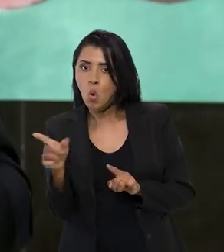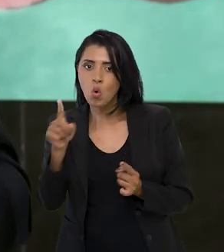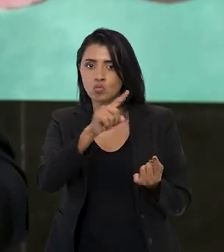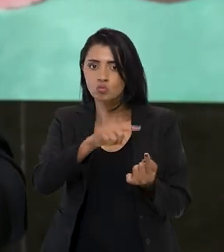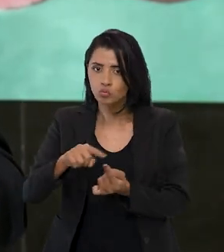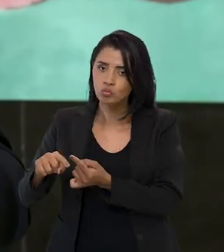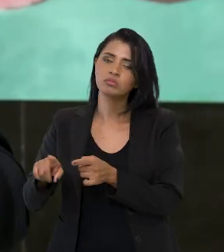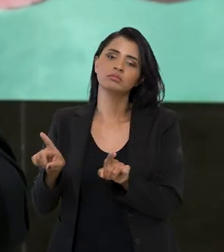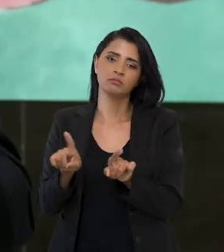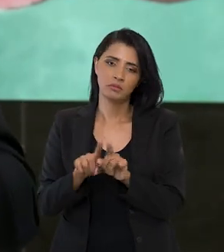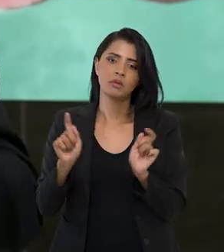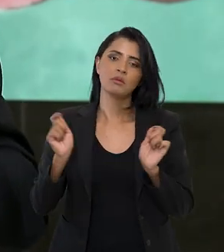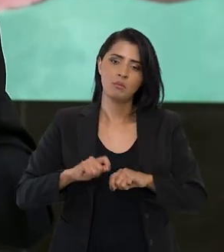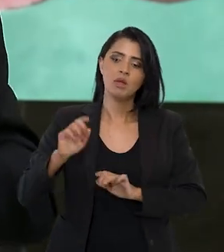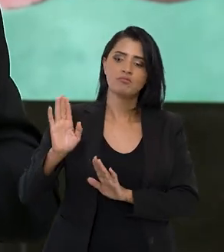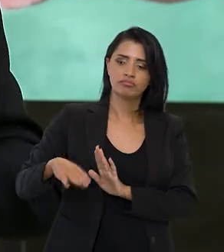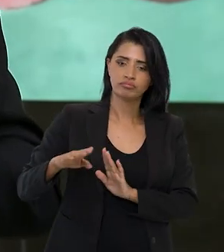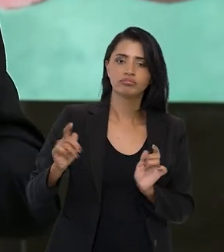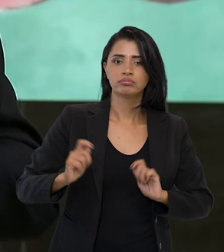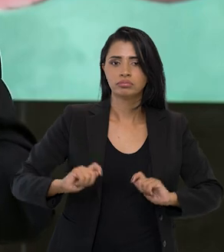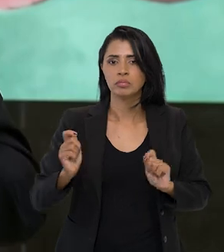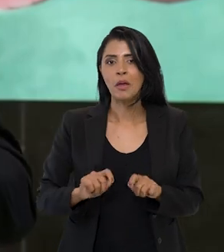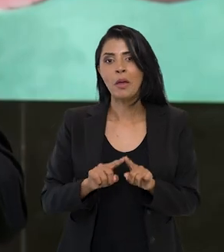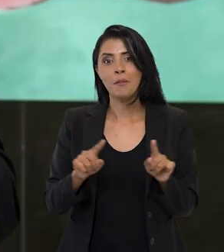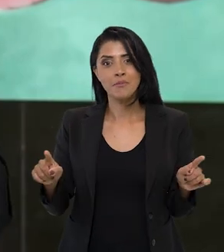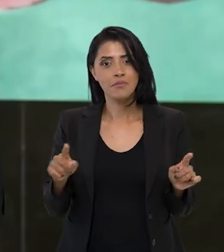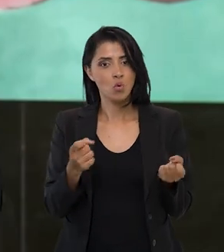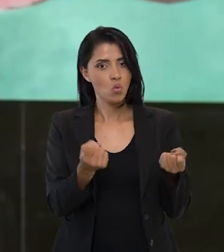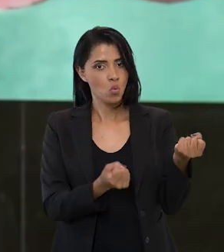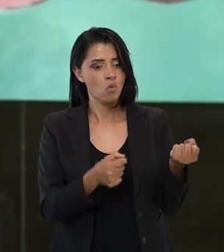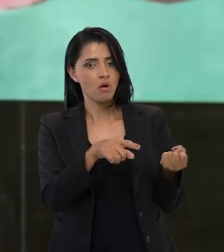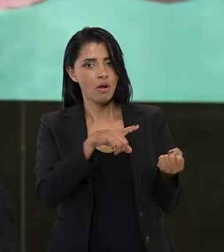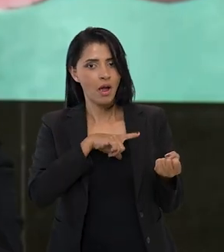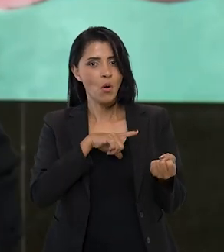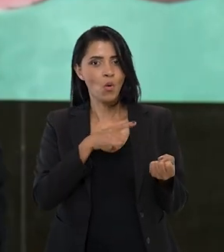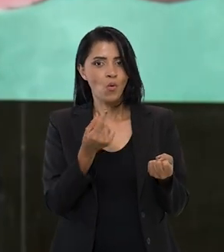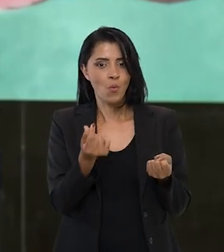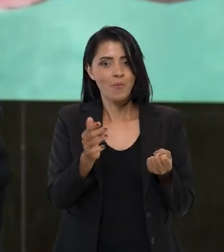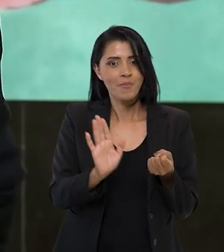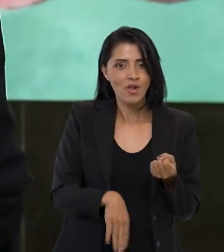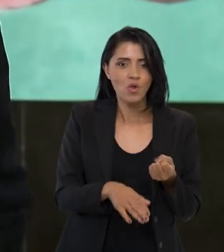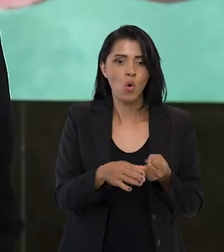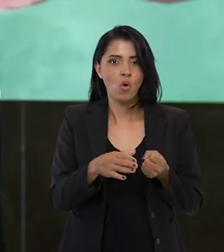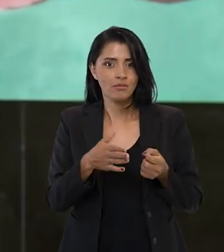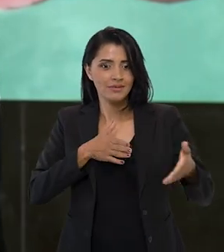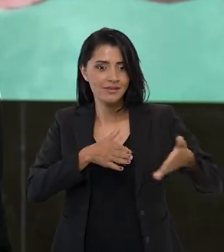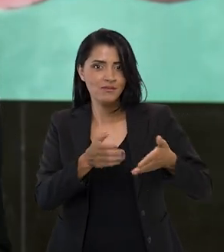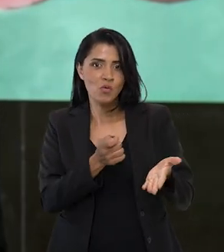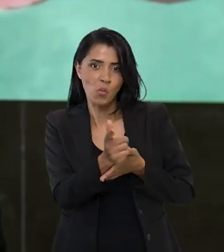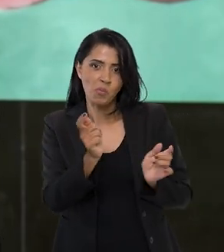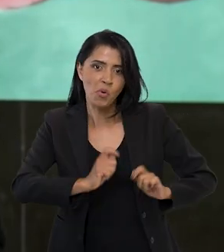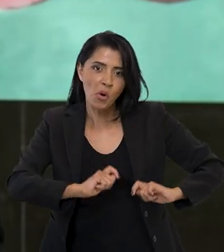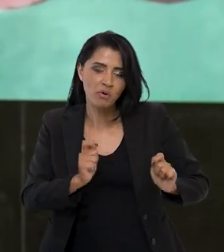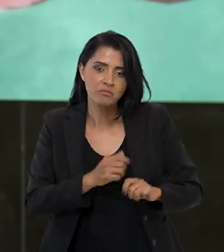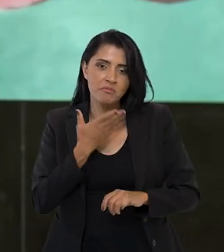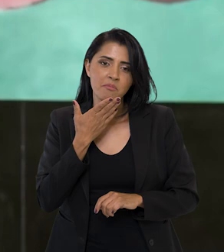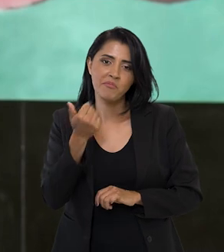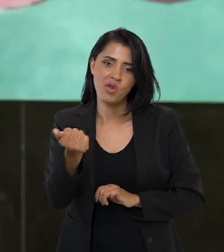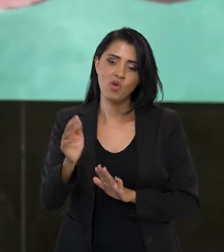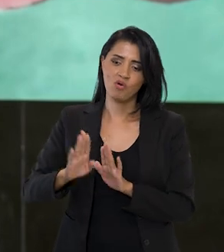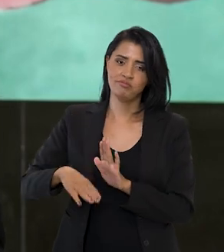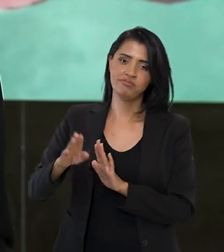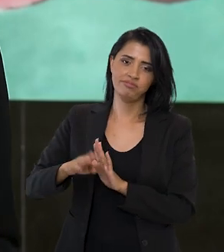Mas os outros também serão reduzidos. Mas o carro, quanto menor, mais